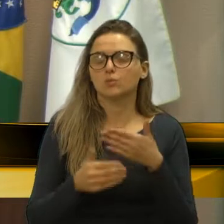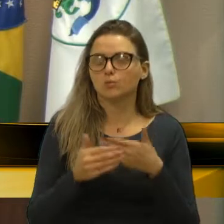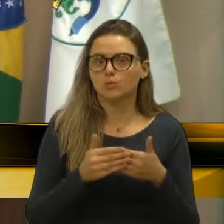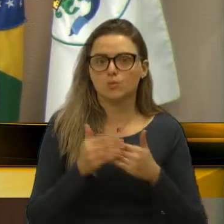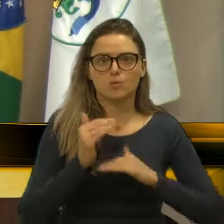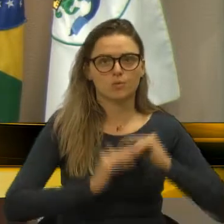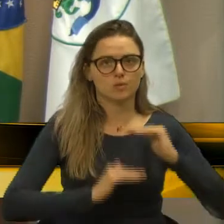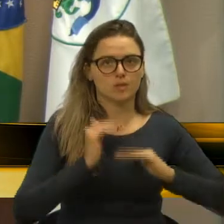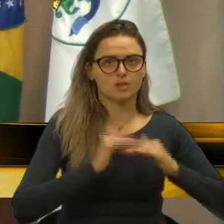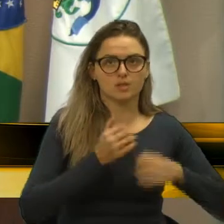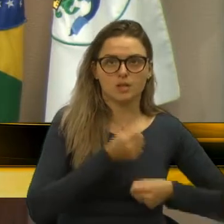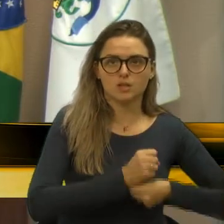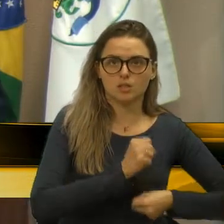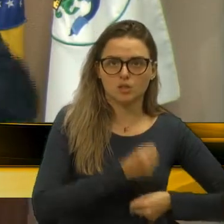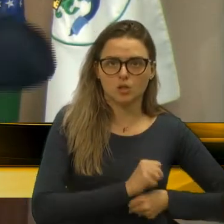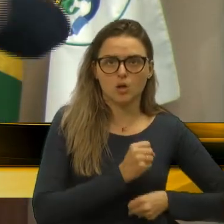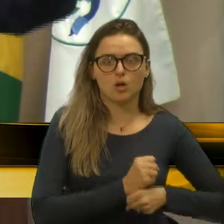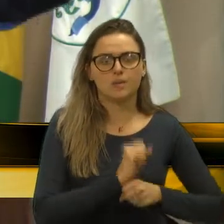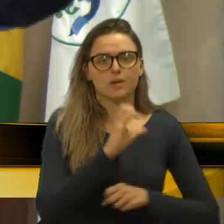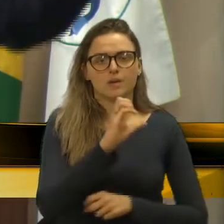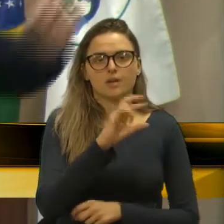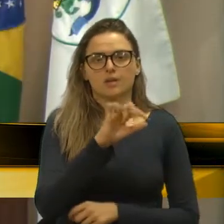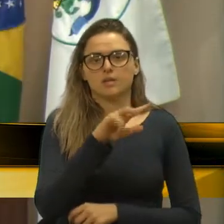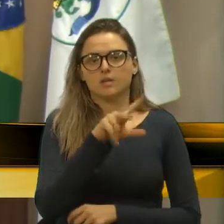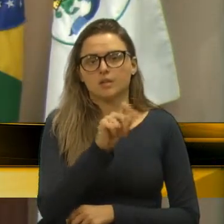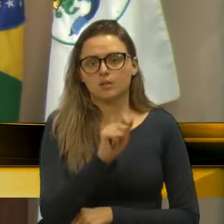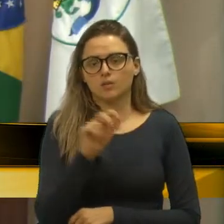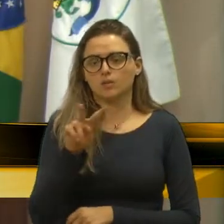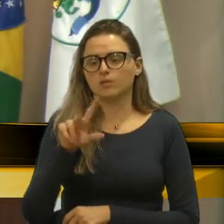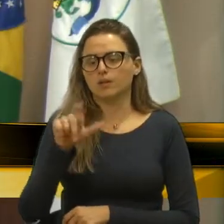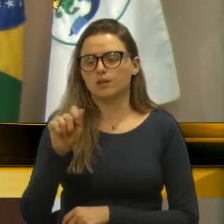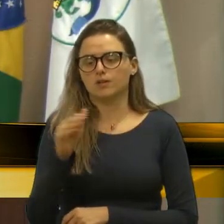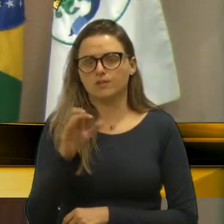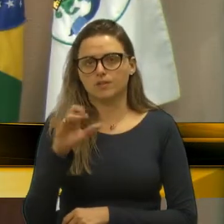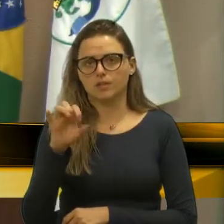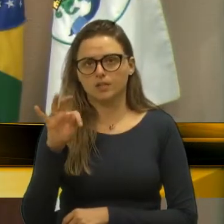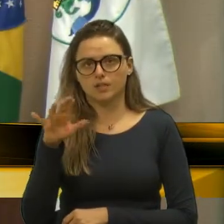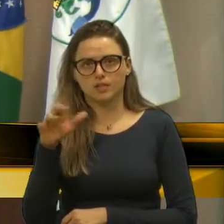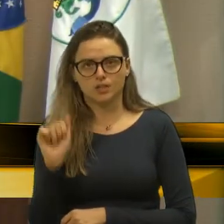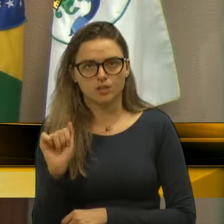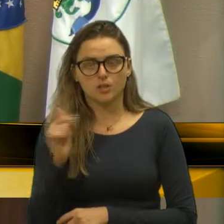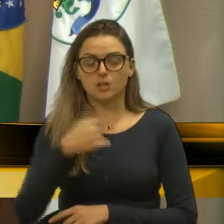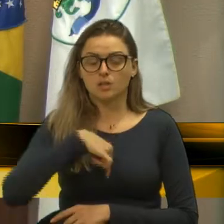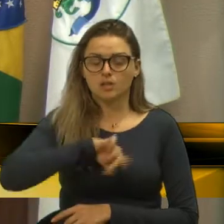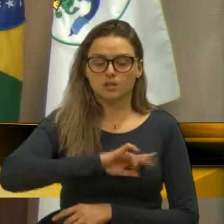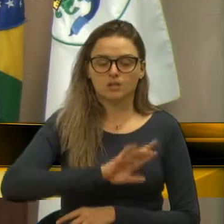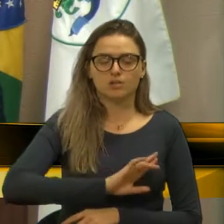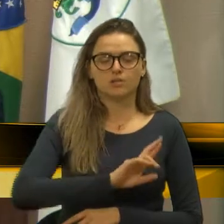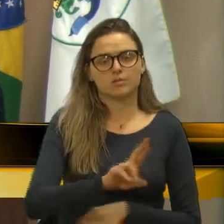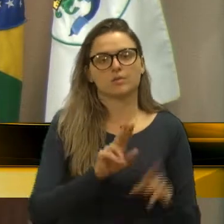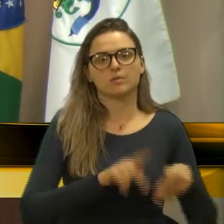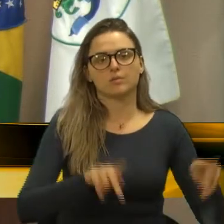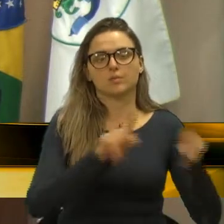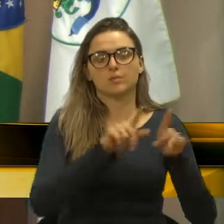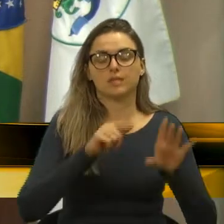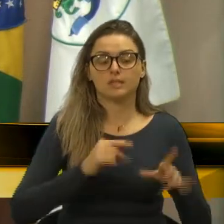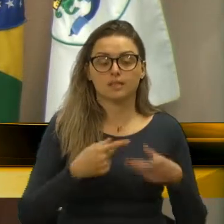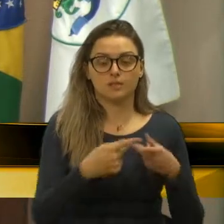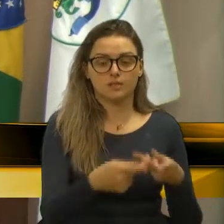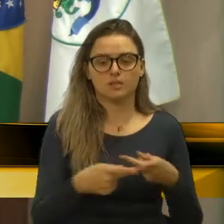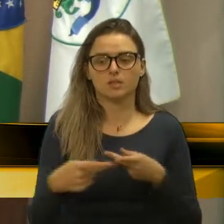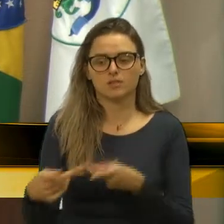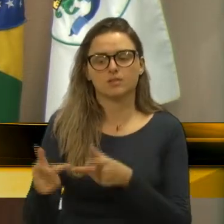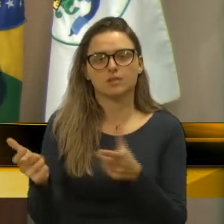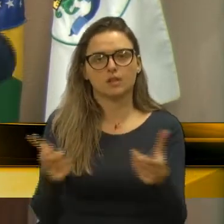seja em Criúva, seja em Santa Luz, seja em Vila Cristina, nós somos representantes do povo, nós temos que andar no interior, nós temos que andar na cidade,